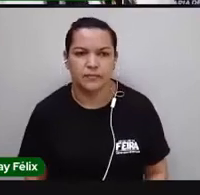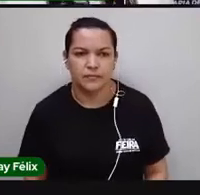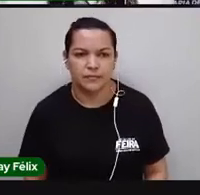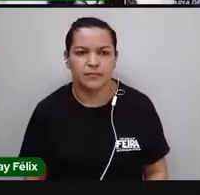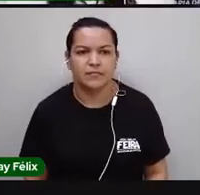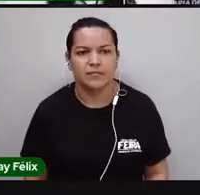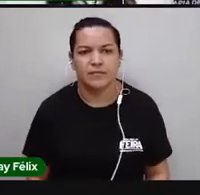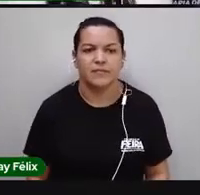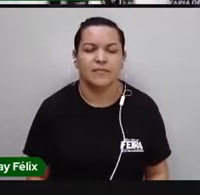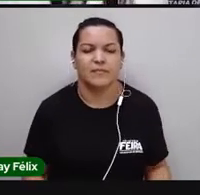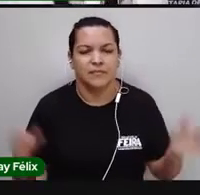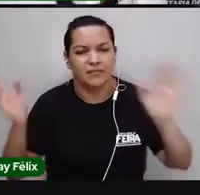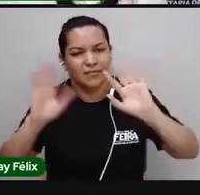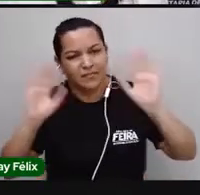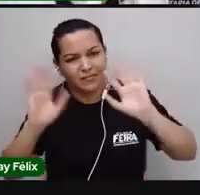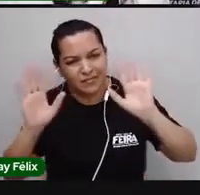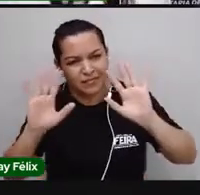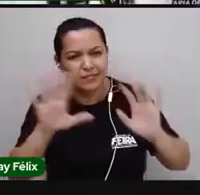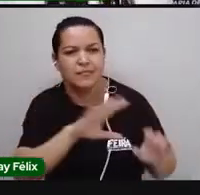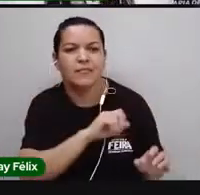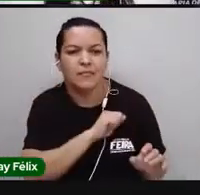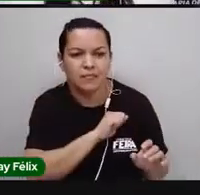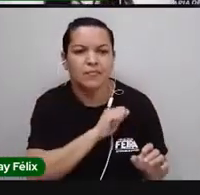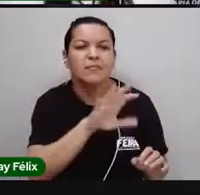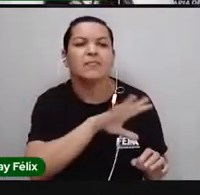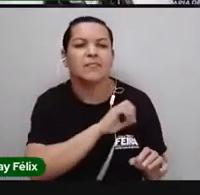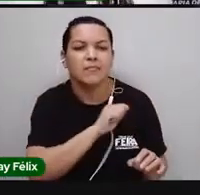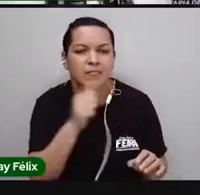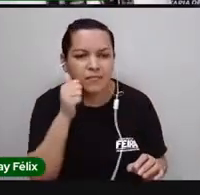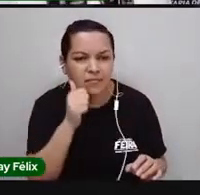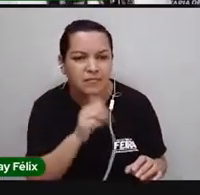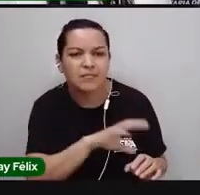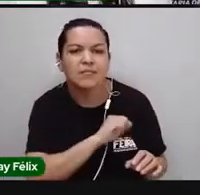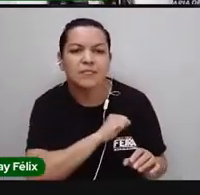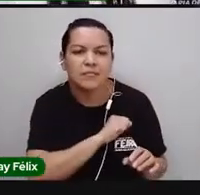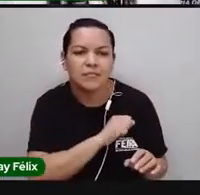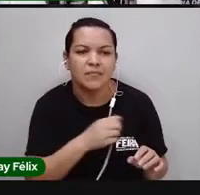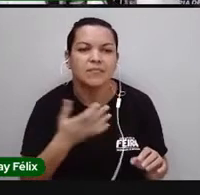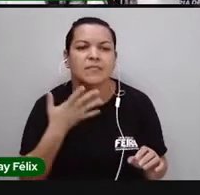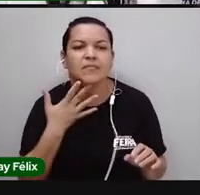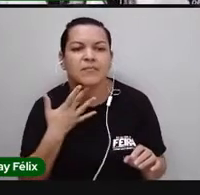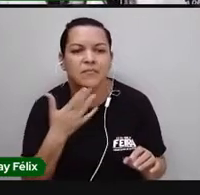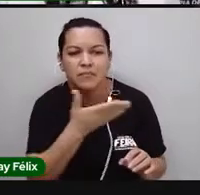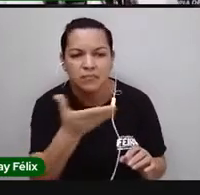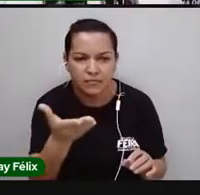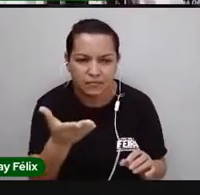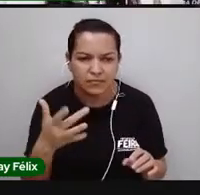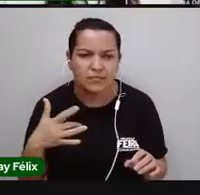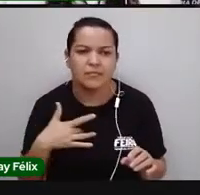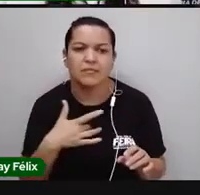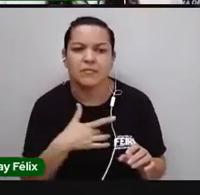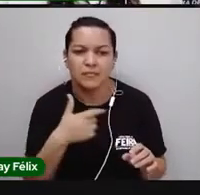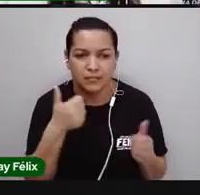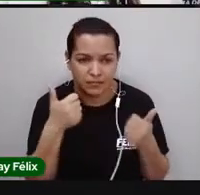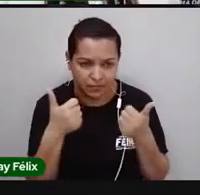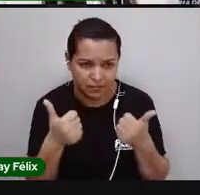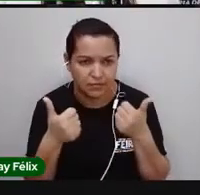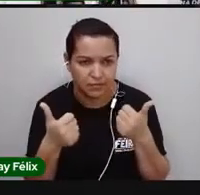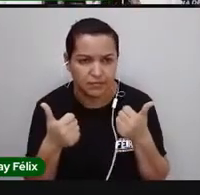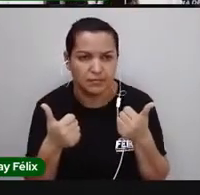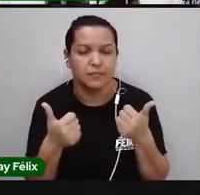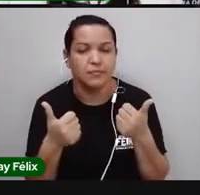Olá, amados e amadas, como vocês estão? Desejo que bem, desejo que vocês estejam com saúde,